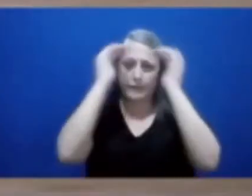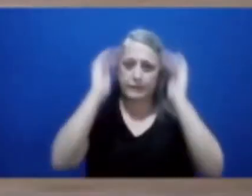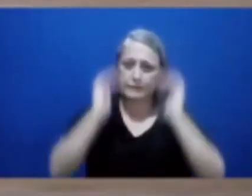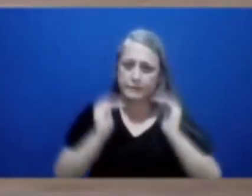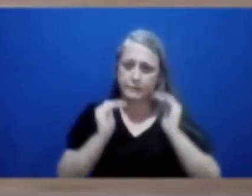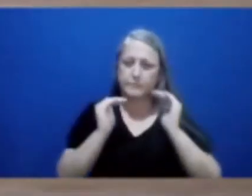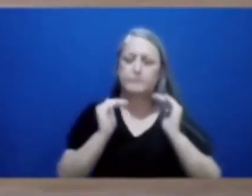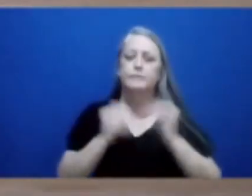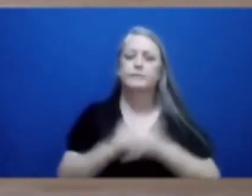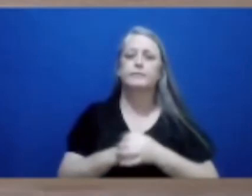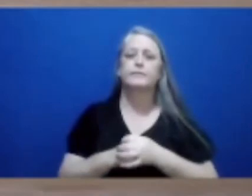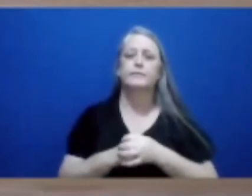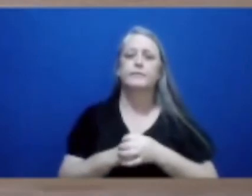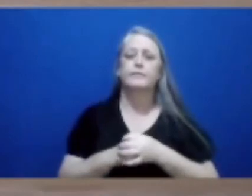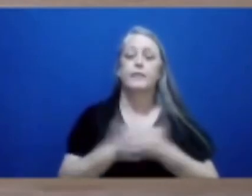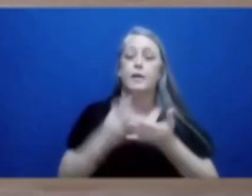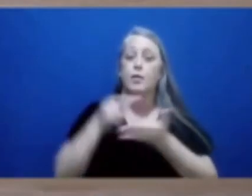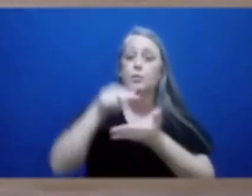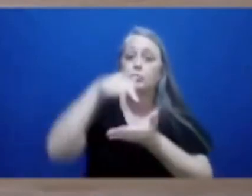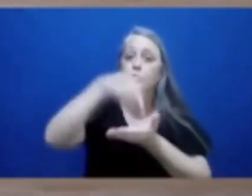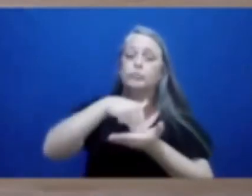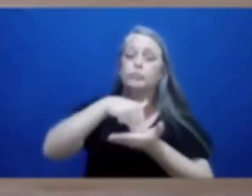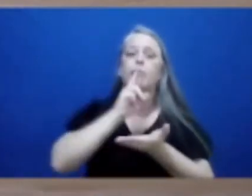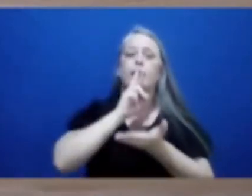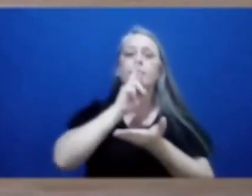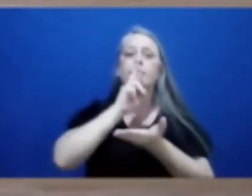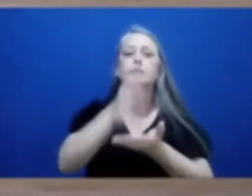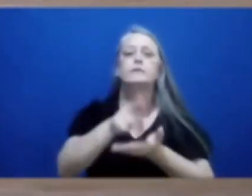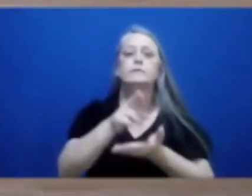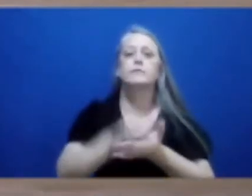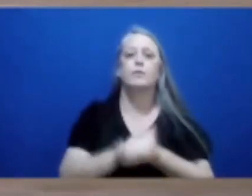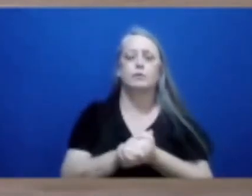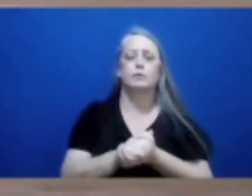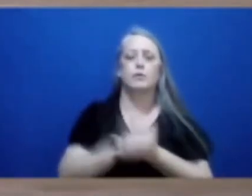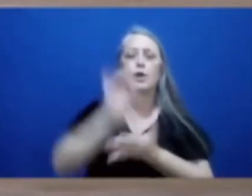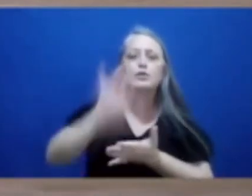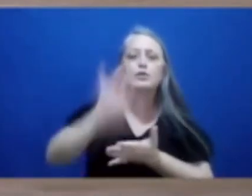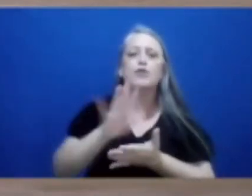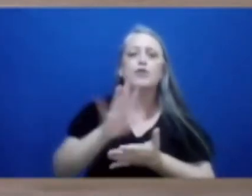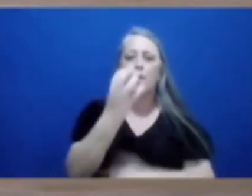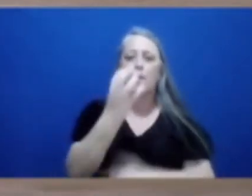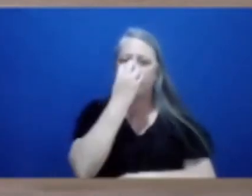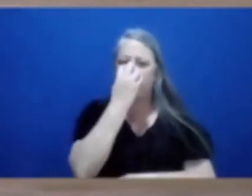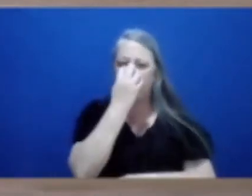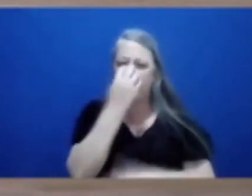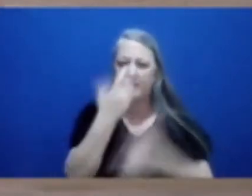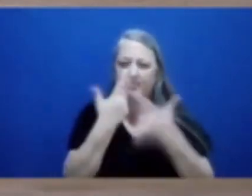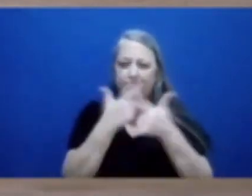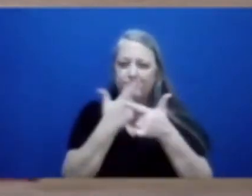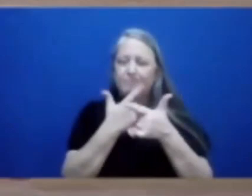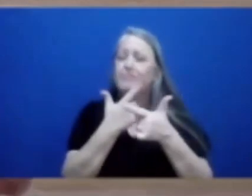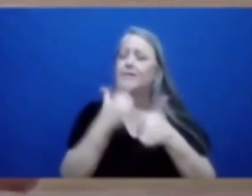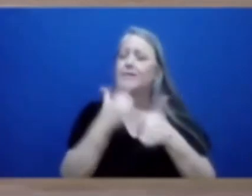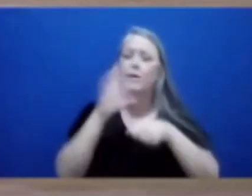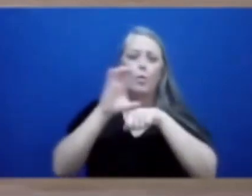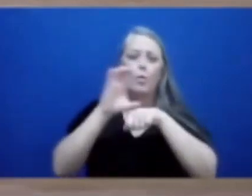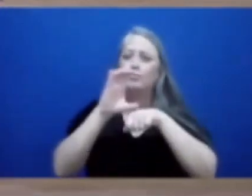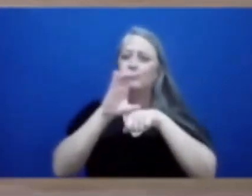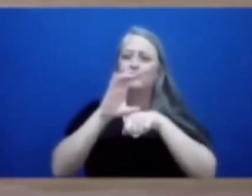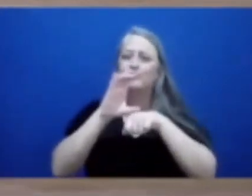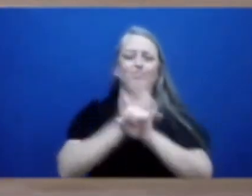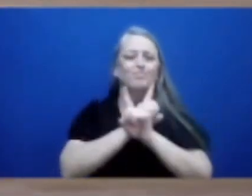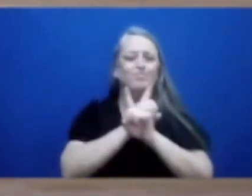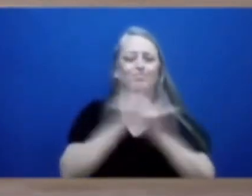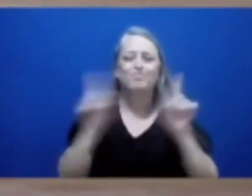Eu me levanto aqui para responder que não é só uma pataquada. É um projeto inconstitucional. E essa casa vai